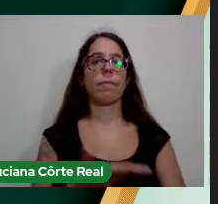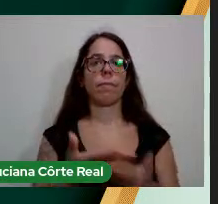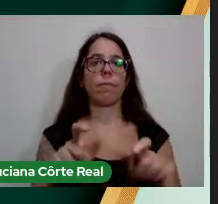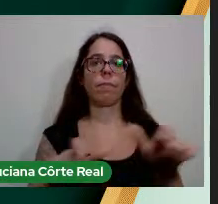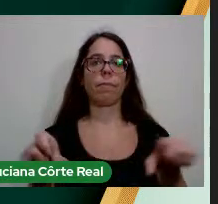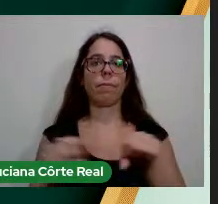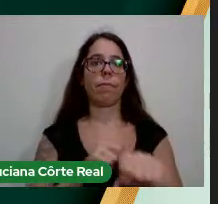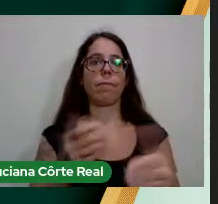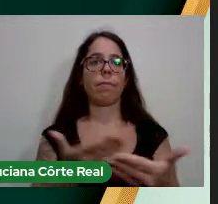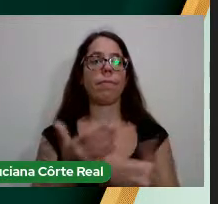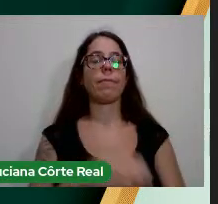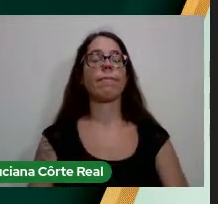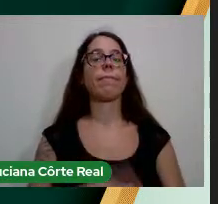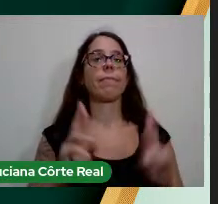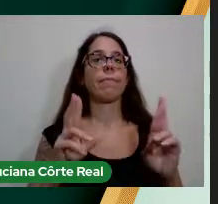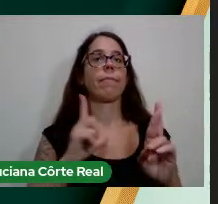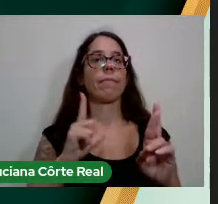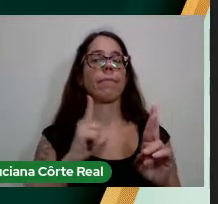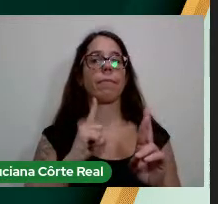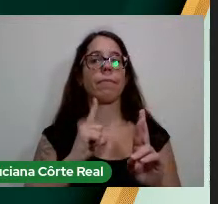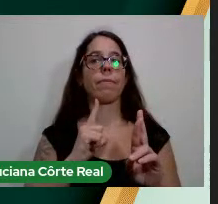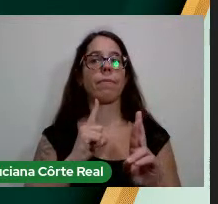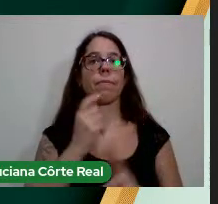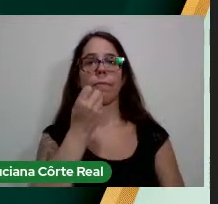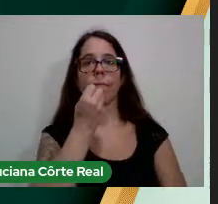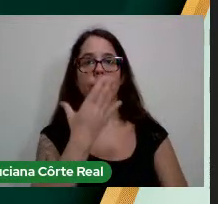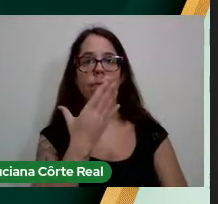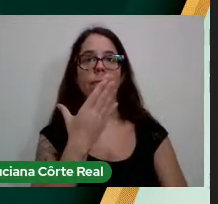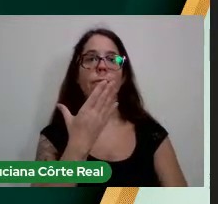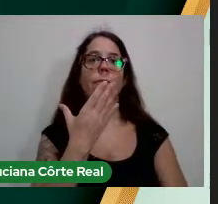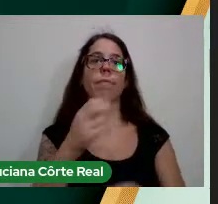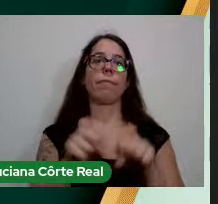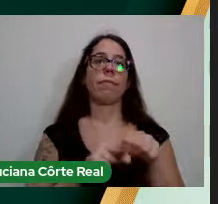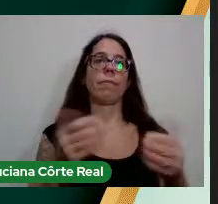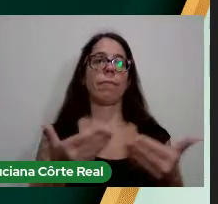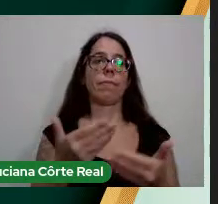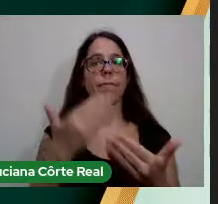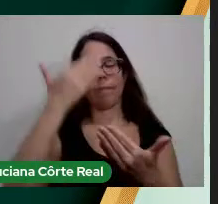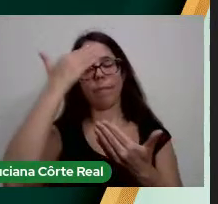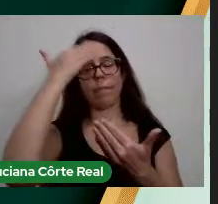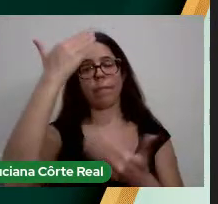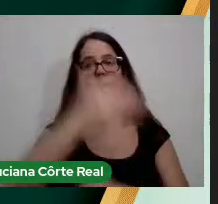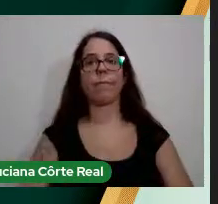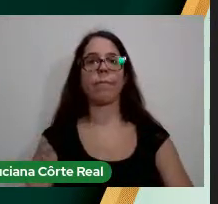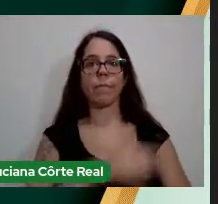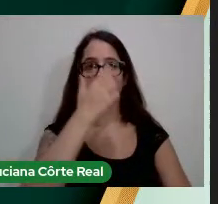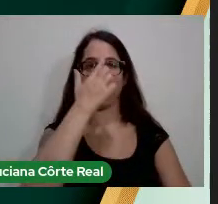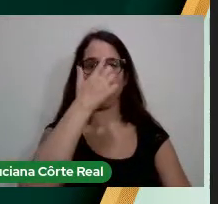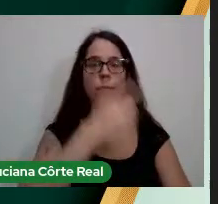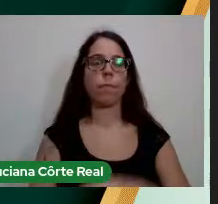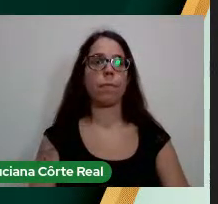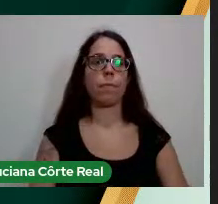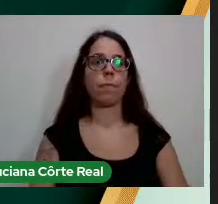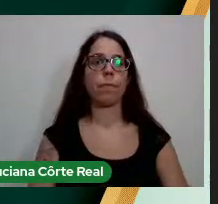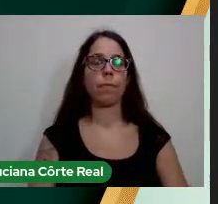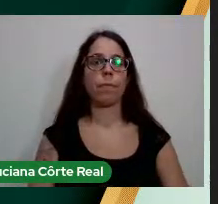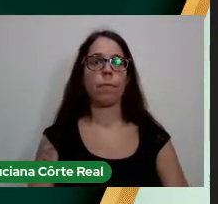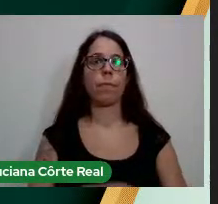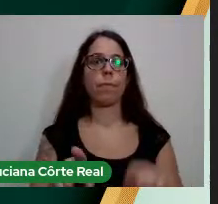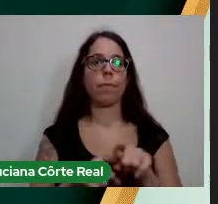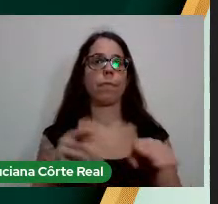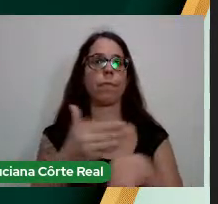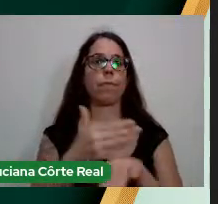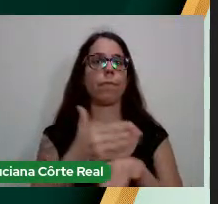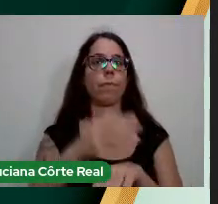e que tenhamos uma boa colação de grau. Obrigado. Presente também a